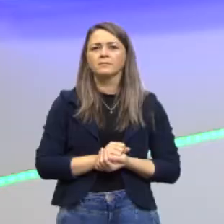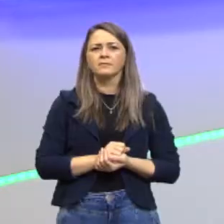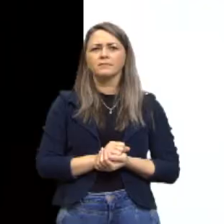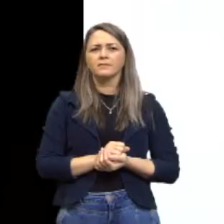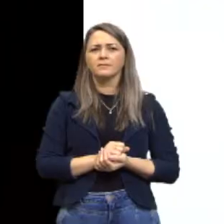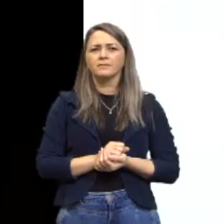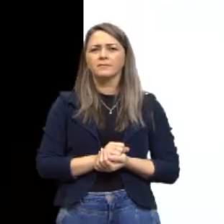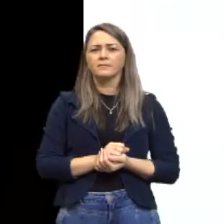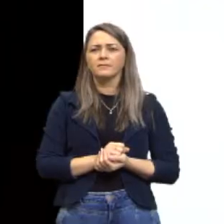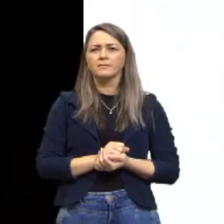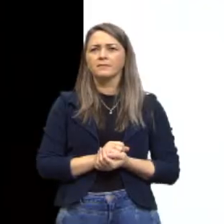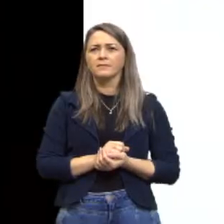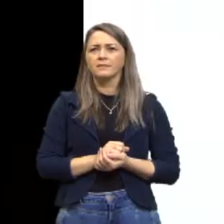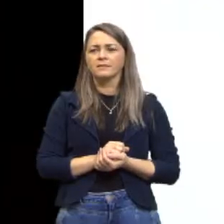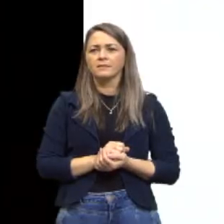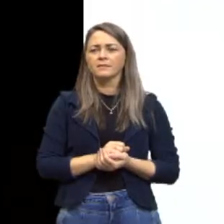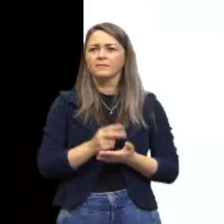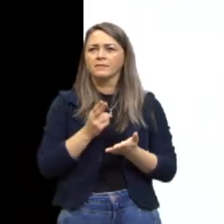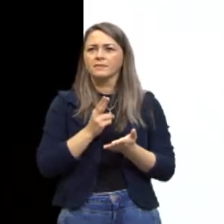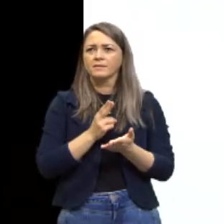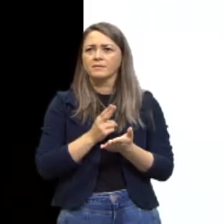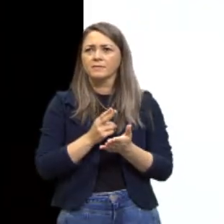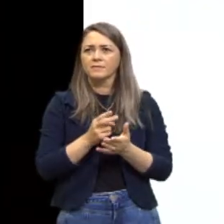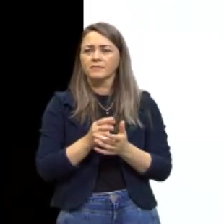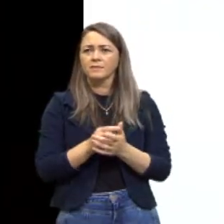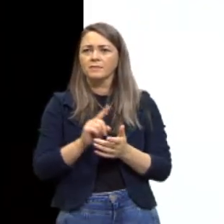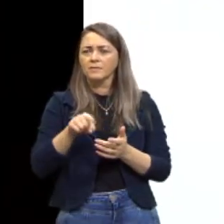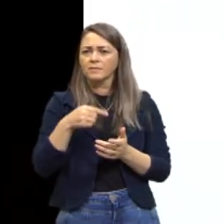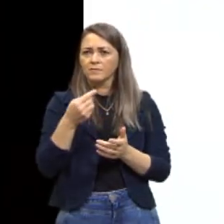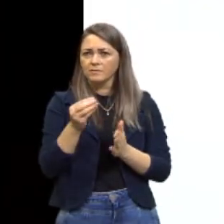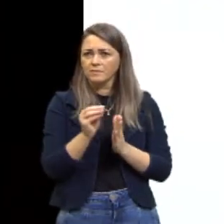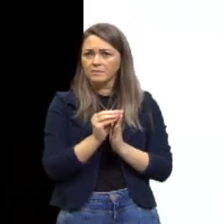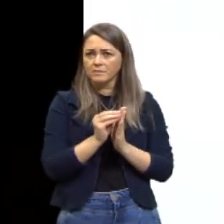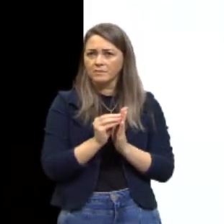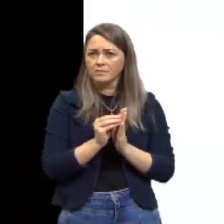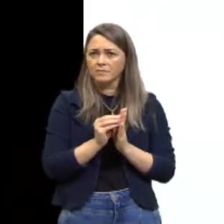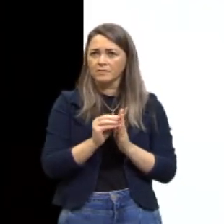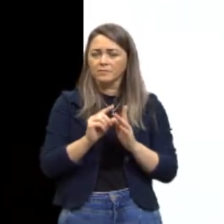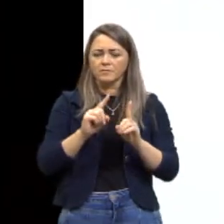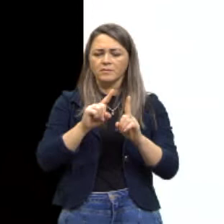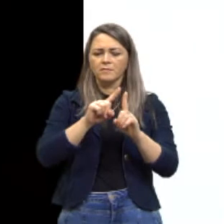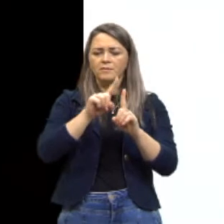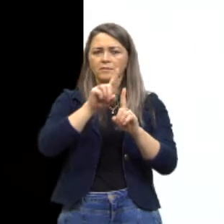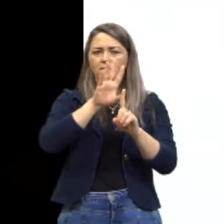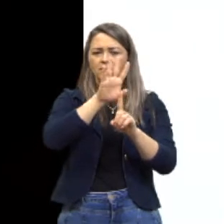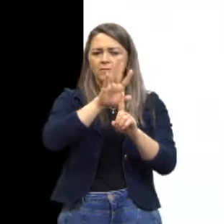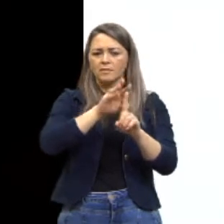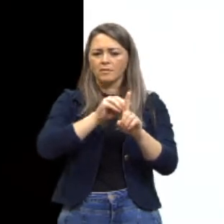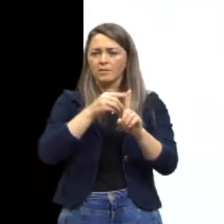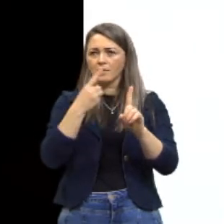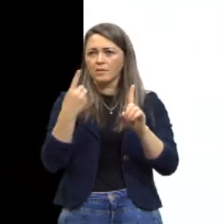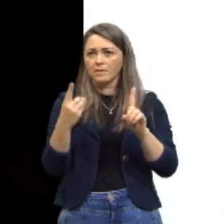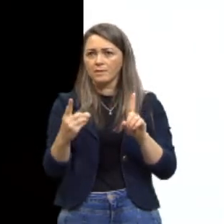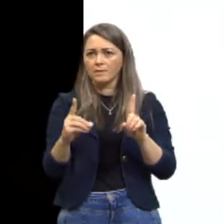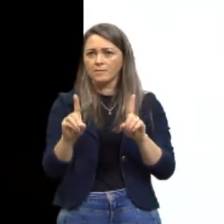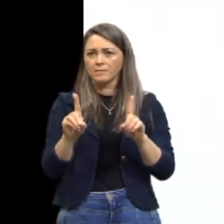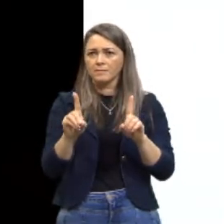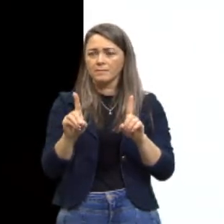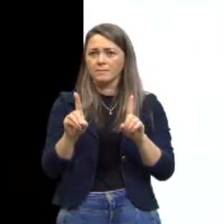Então, nós seguimos para o nosso primeiro, próximo assunto, que seria a clonagem. Vocês, com certeza,